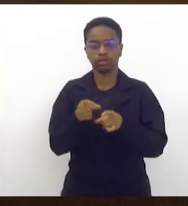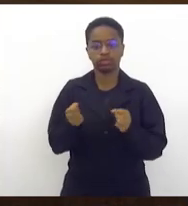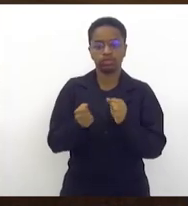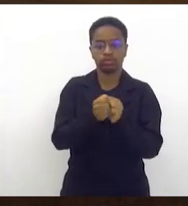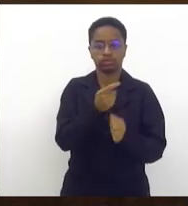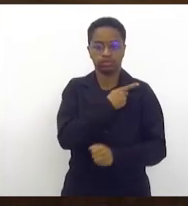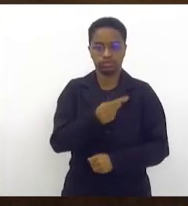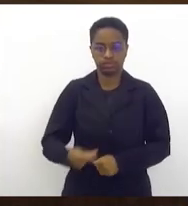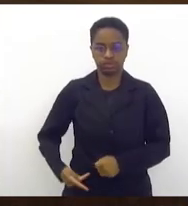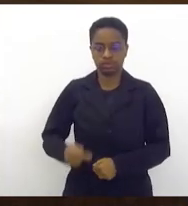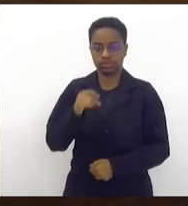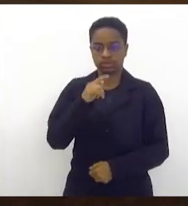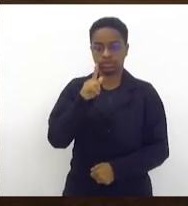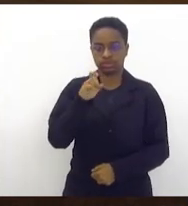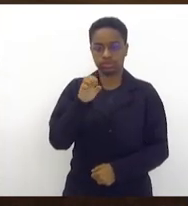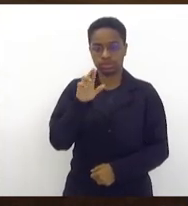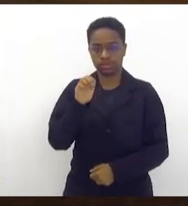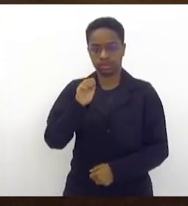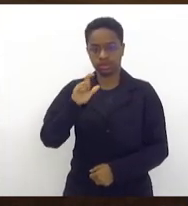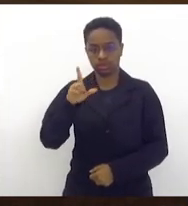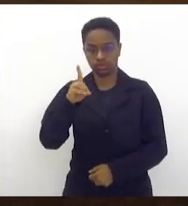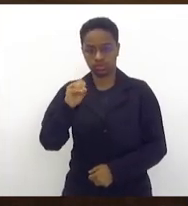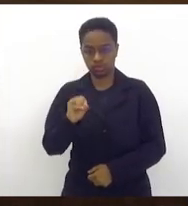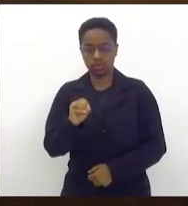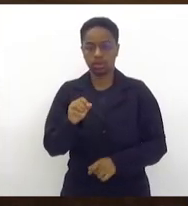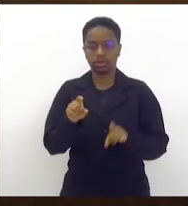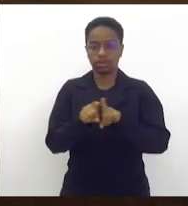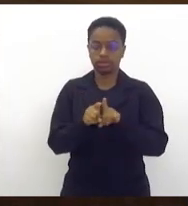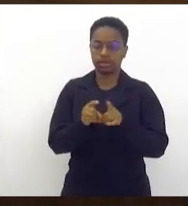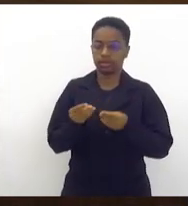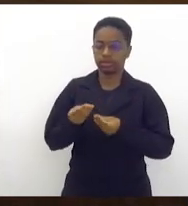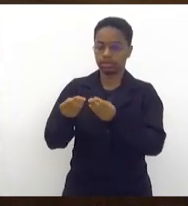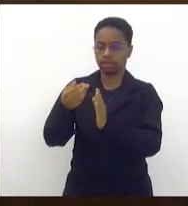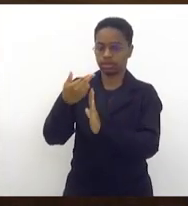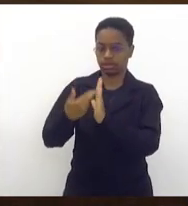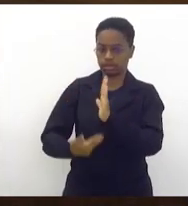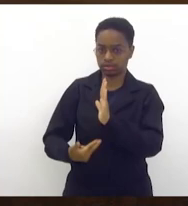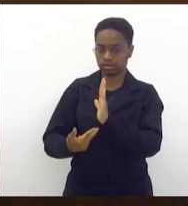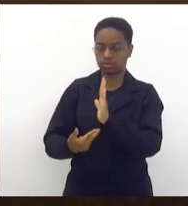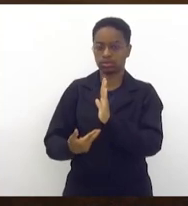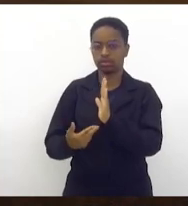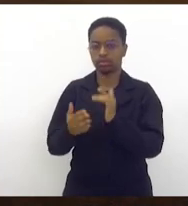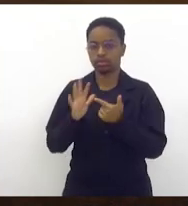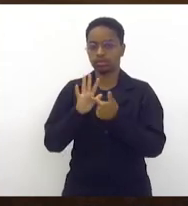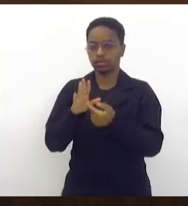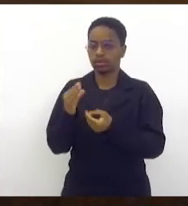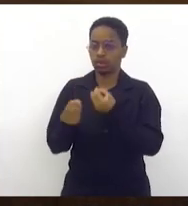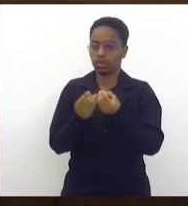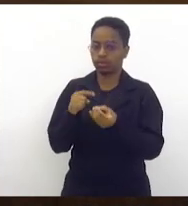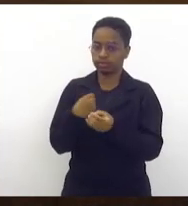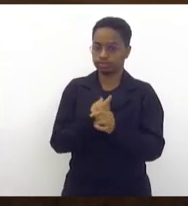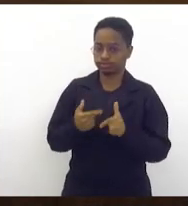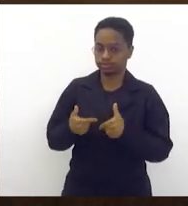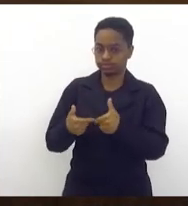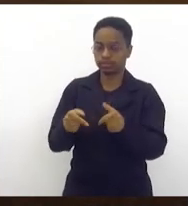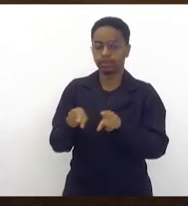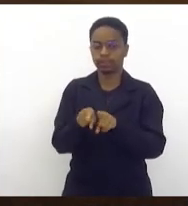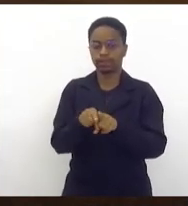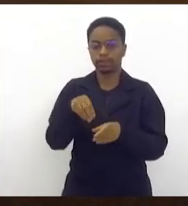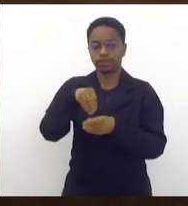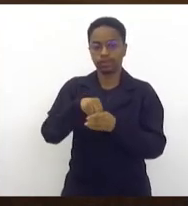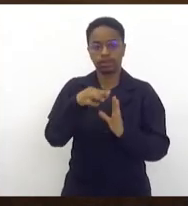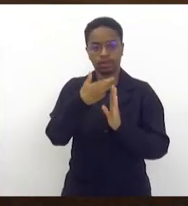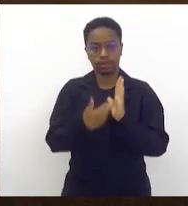exercício geral do Alckmin. Entreguei nas mãos dele o relatório que fizemos e dentro desse relatório também, com a